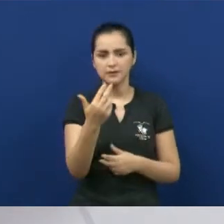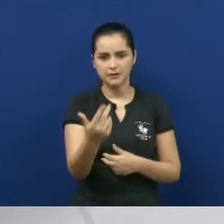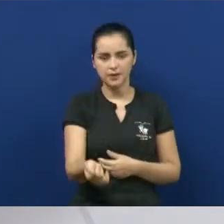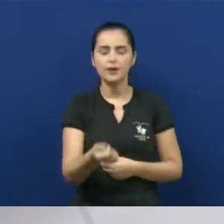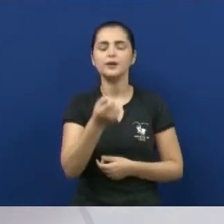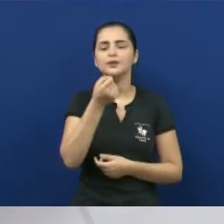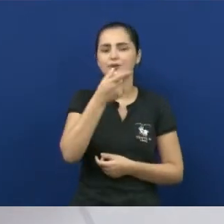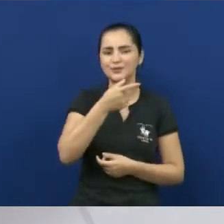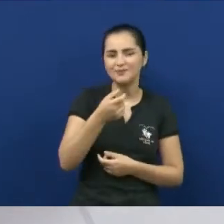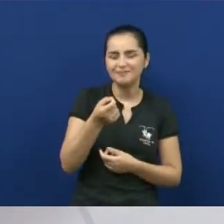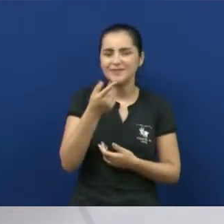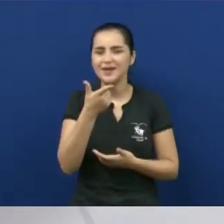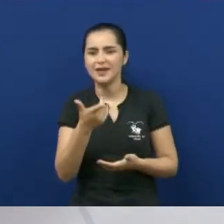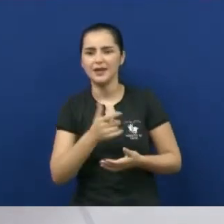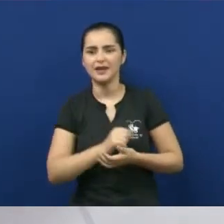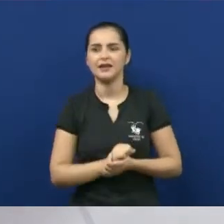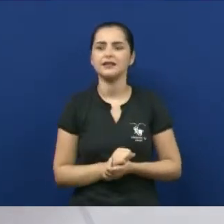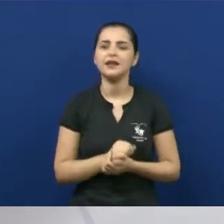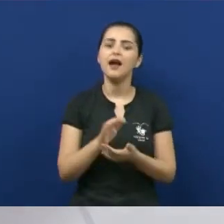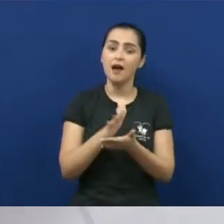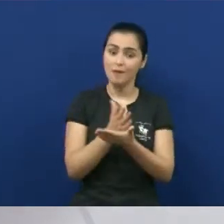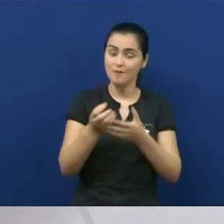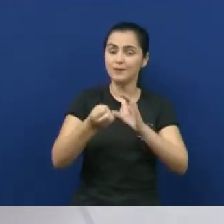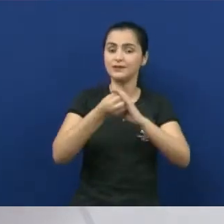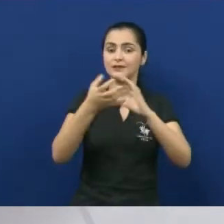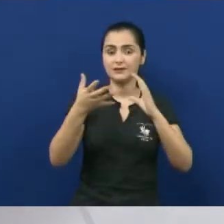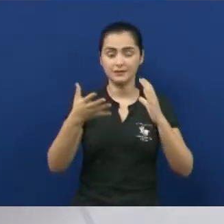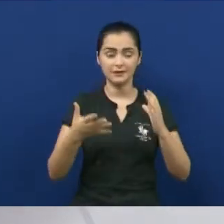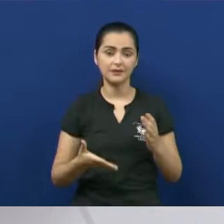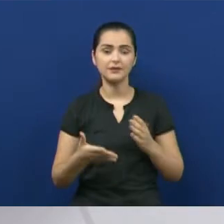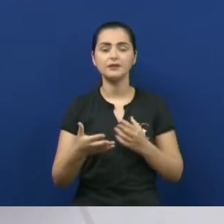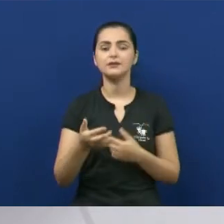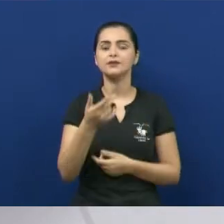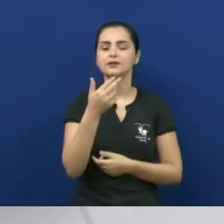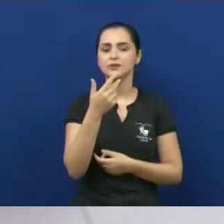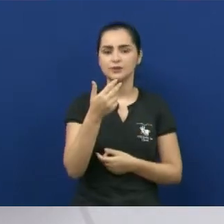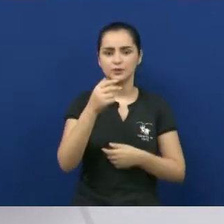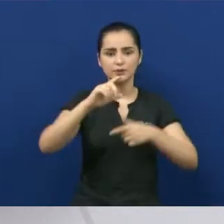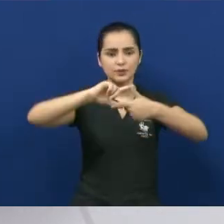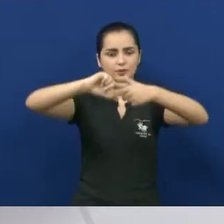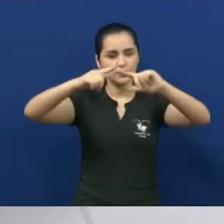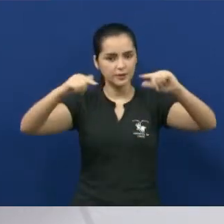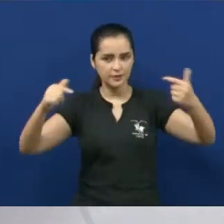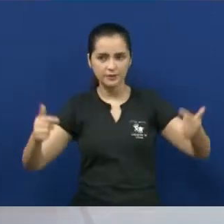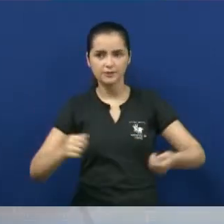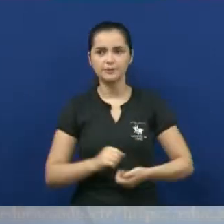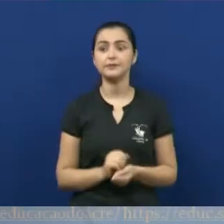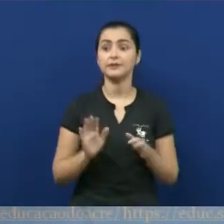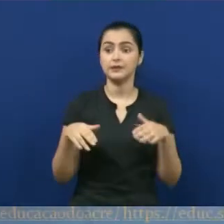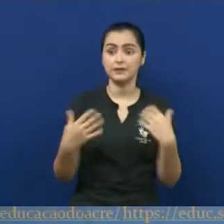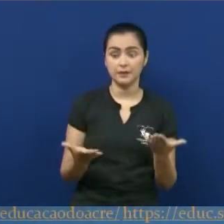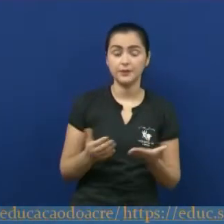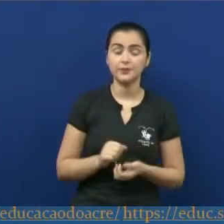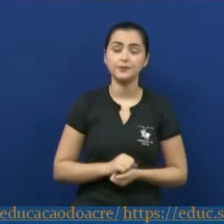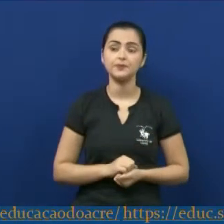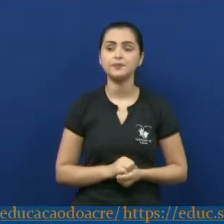humorística. Essas são algumas das características do modernismo. Então,